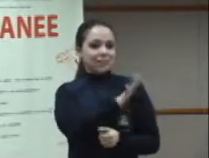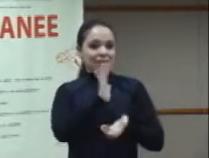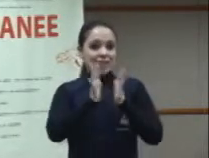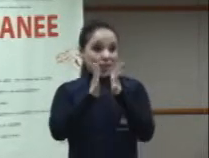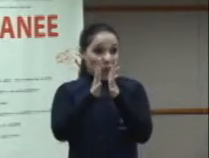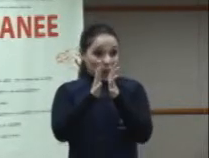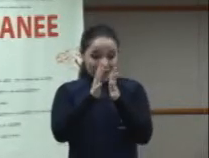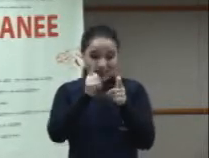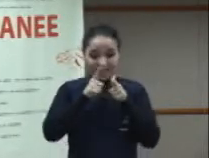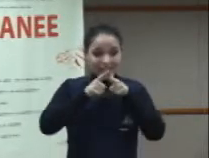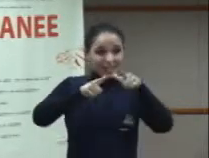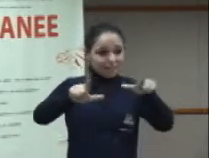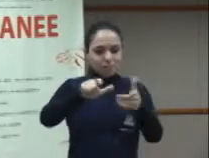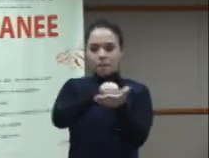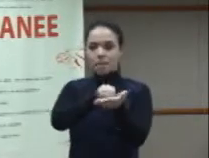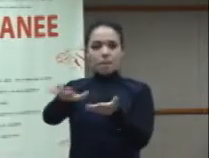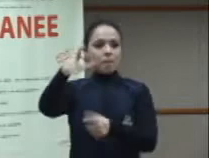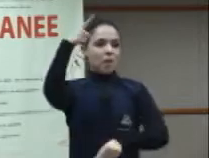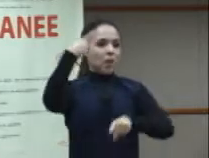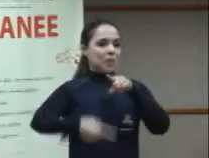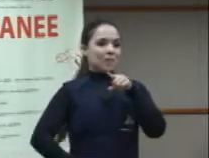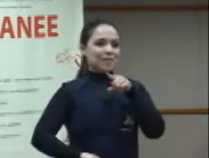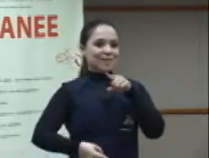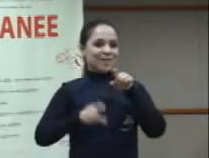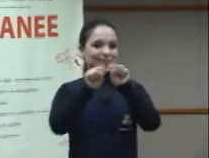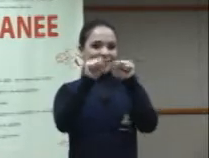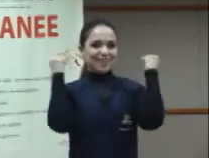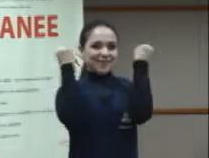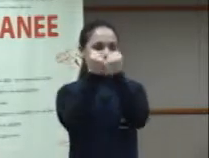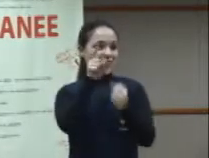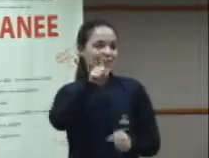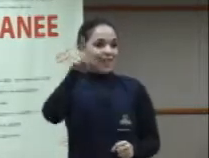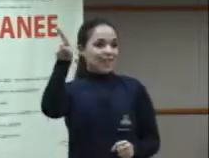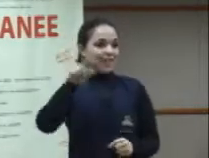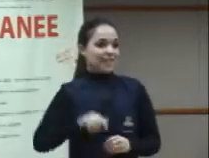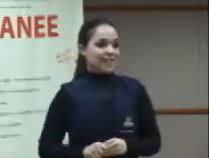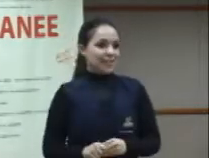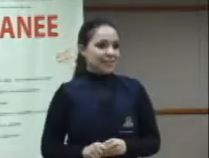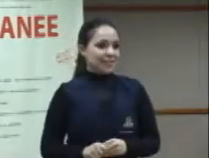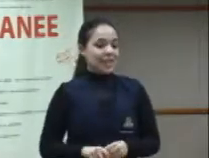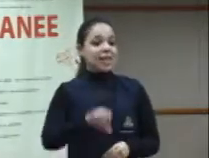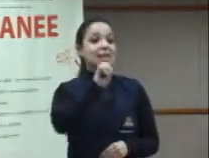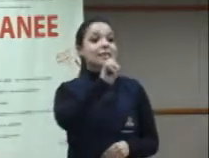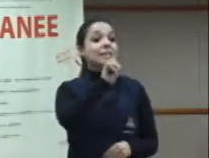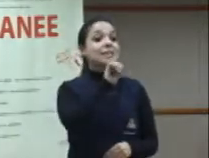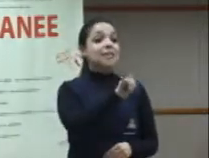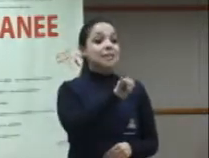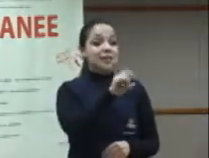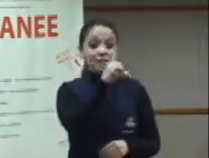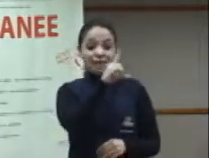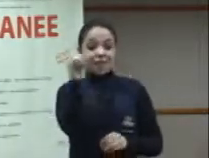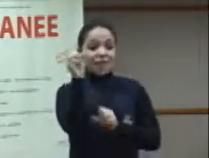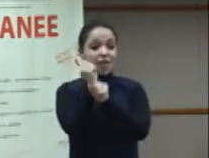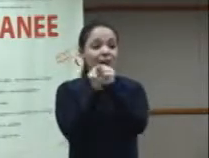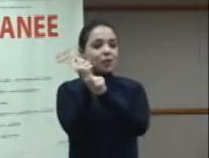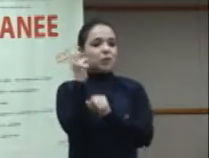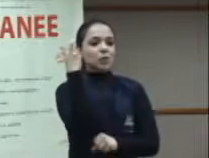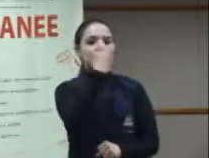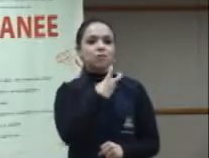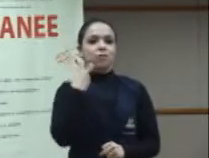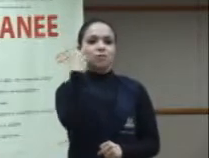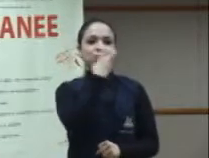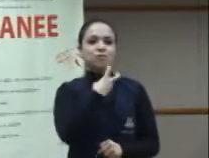formas. Absolutamente proibida. E a partir desse Congresso, se estabeleceram 100 anos de oralismo